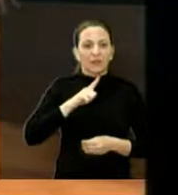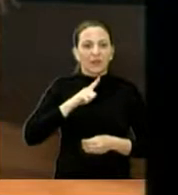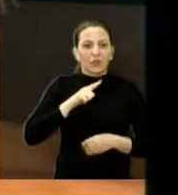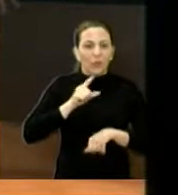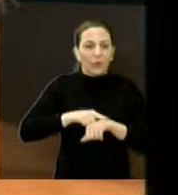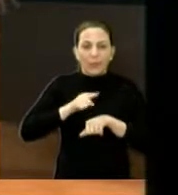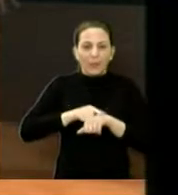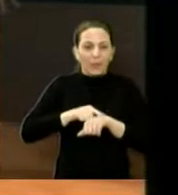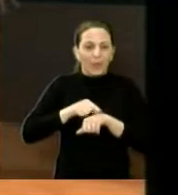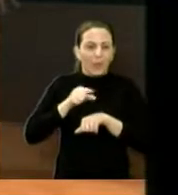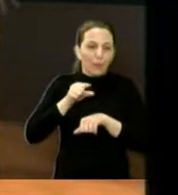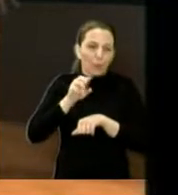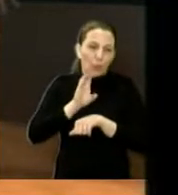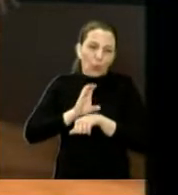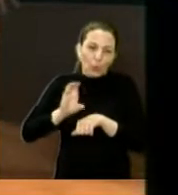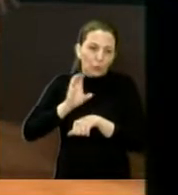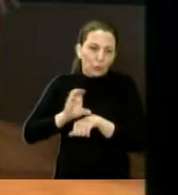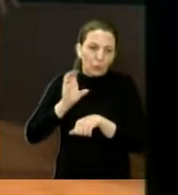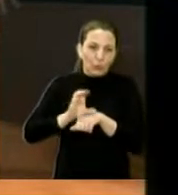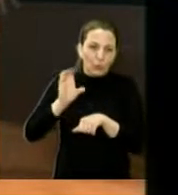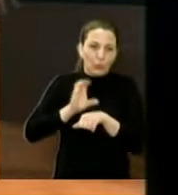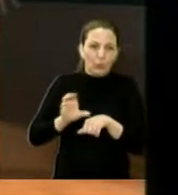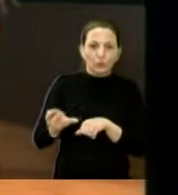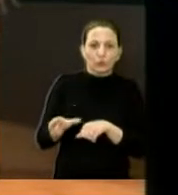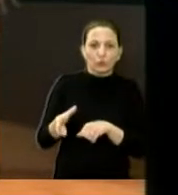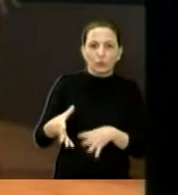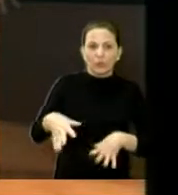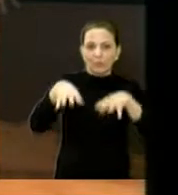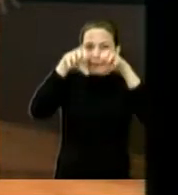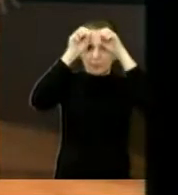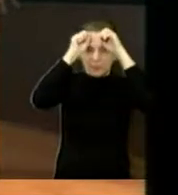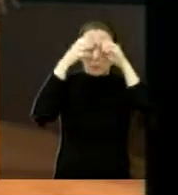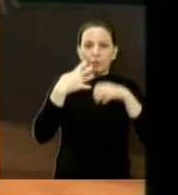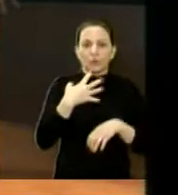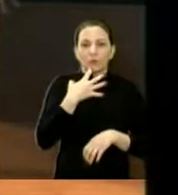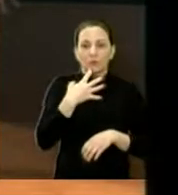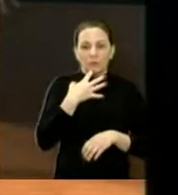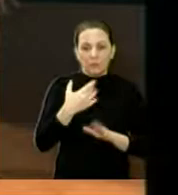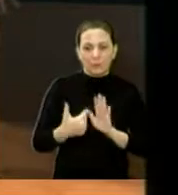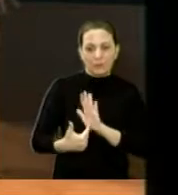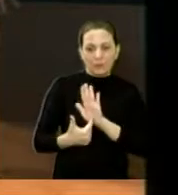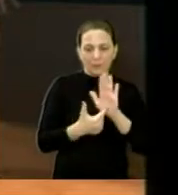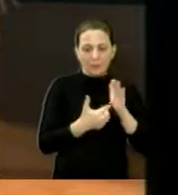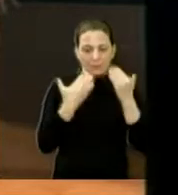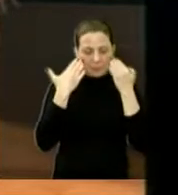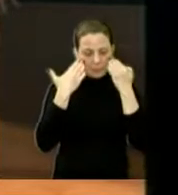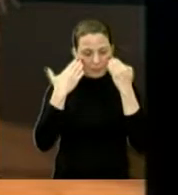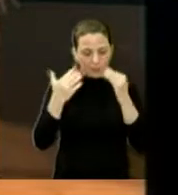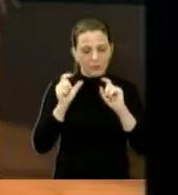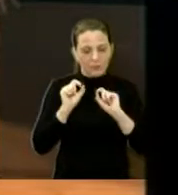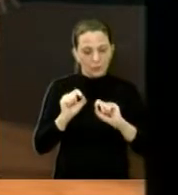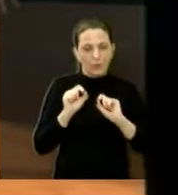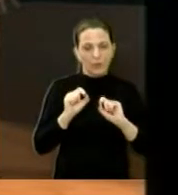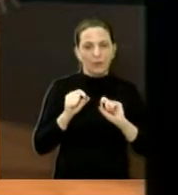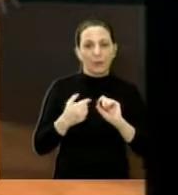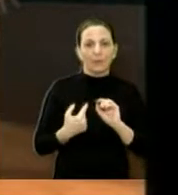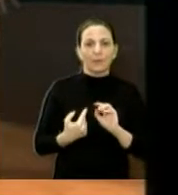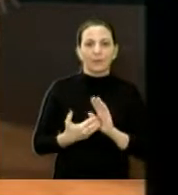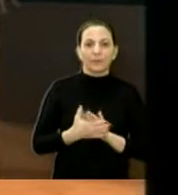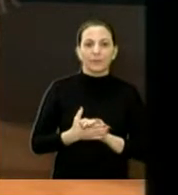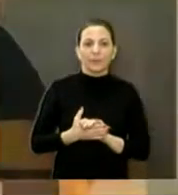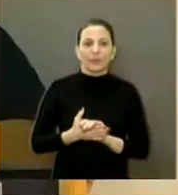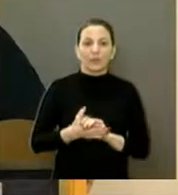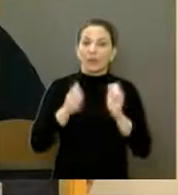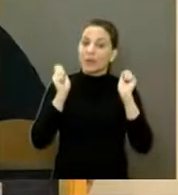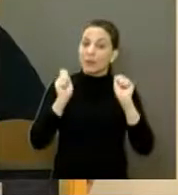ou algum curso que possa levar saberes, e essas crianças, na apresentação, elas mostraram o que